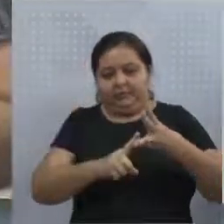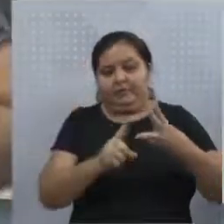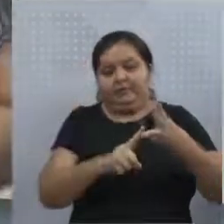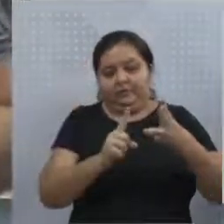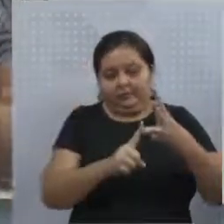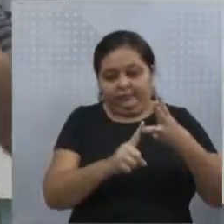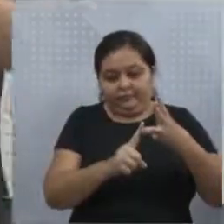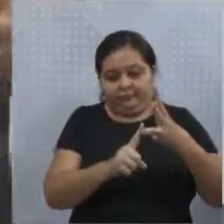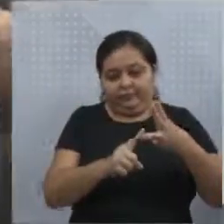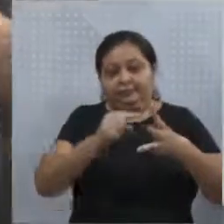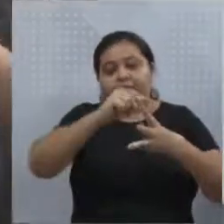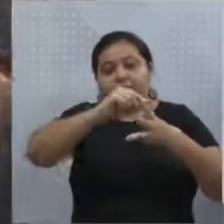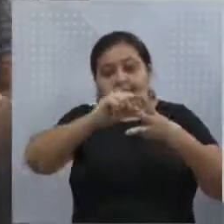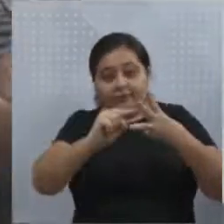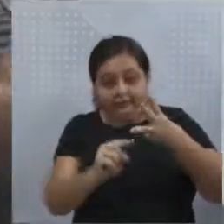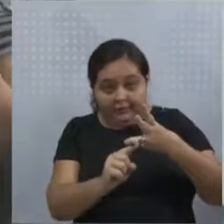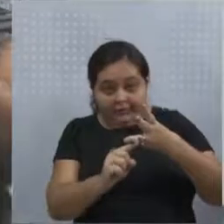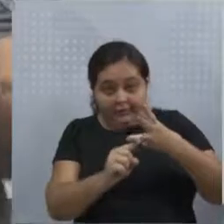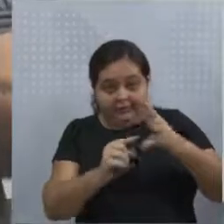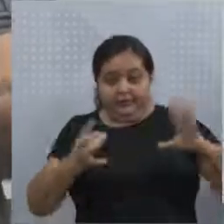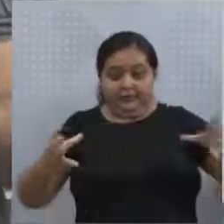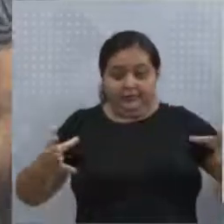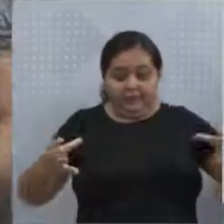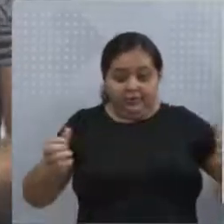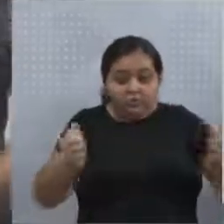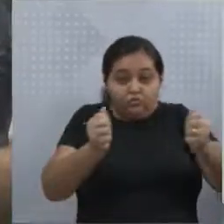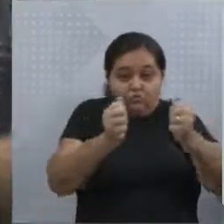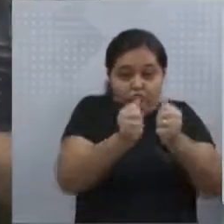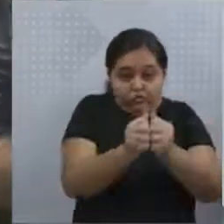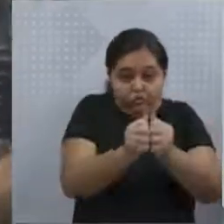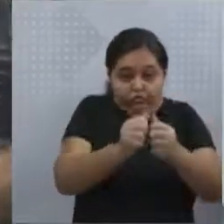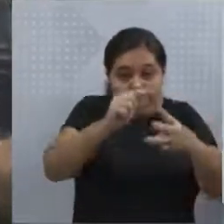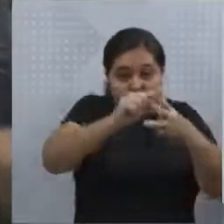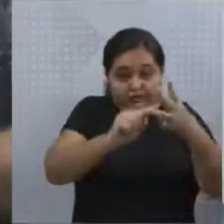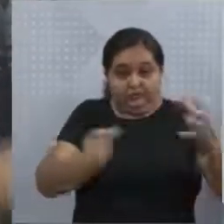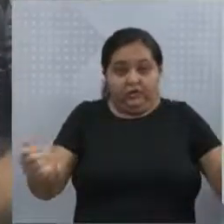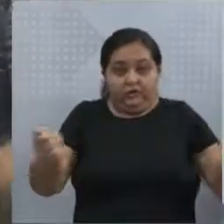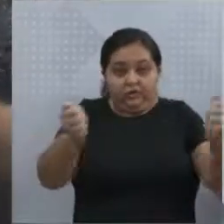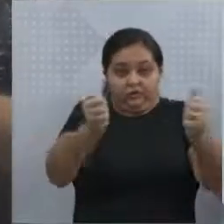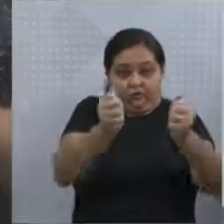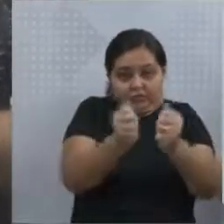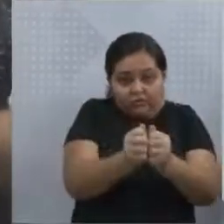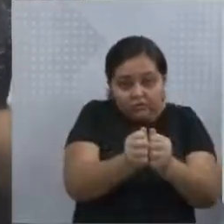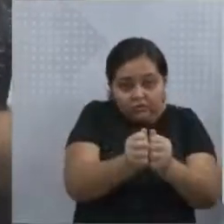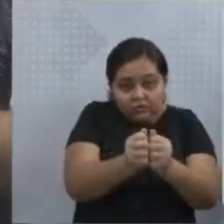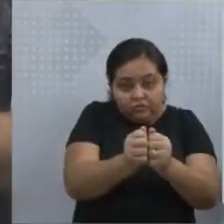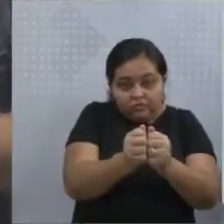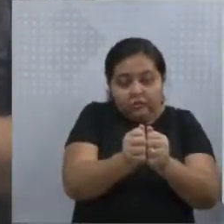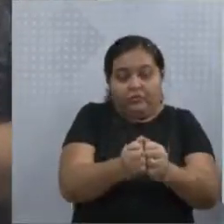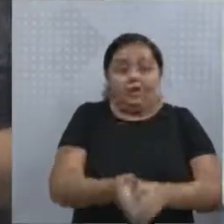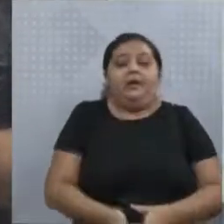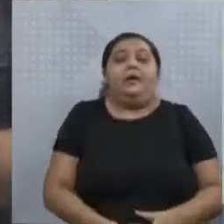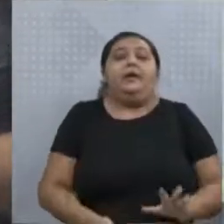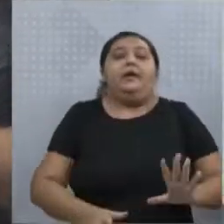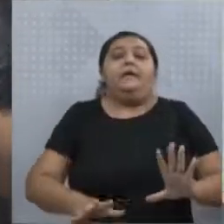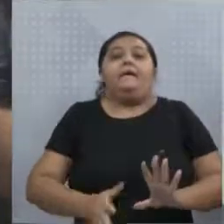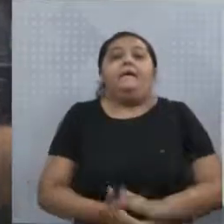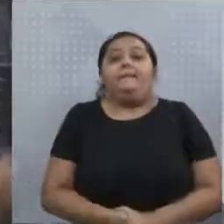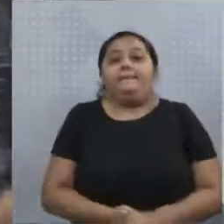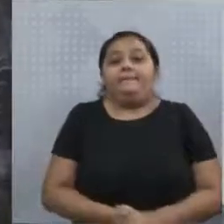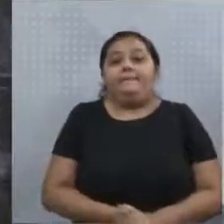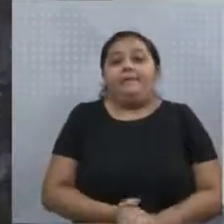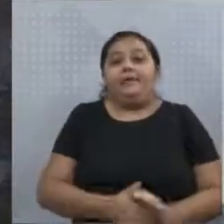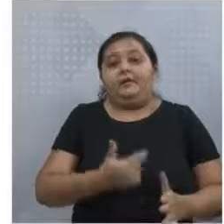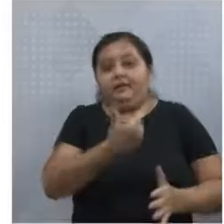interdependentes, ou seja, se relacionarem, a modificação de um desses ambientes da biosfera provoca